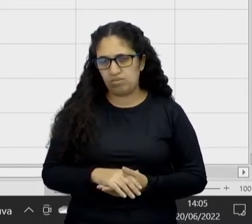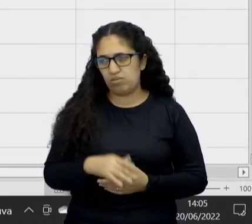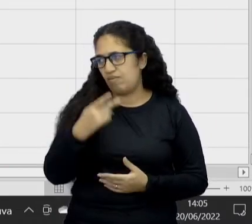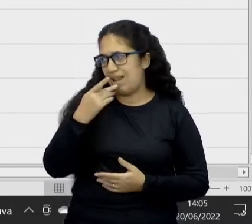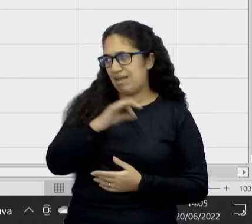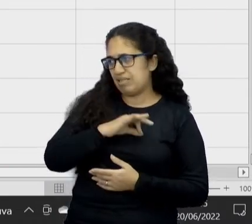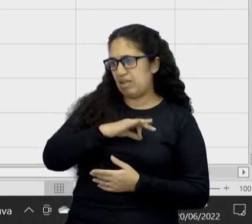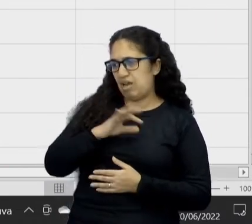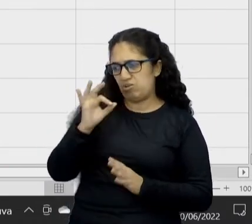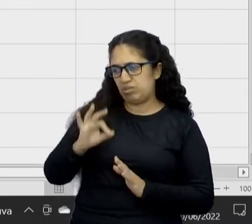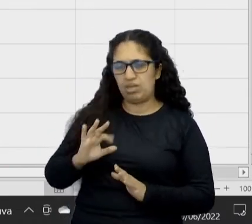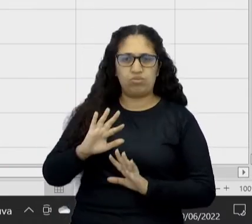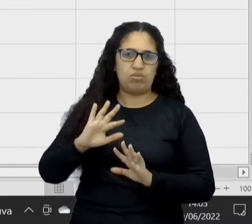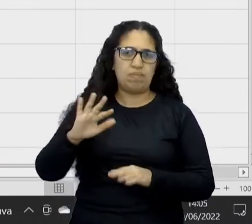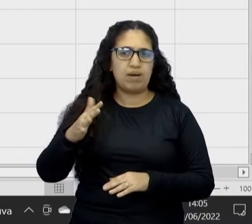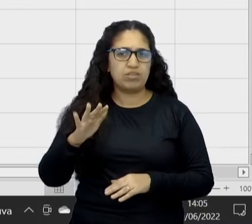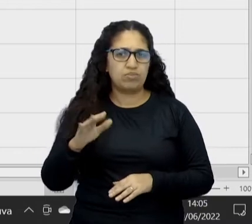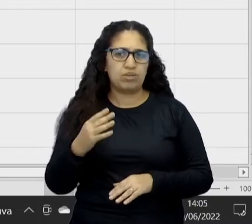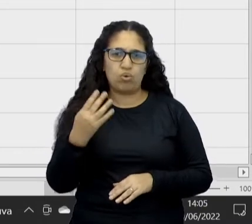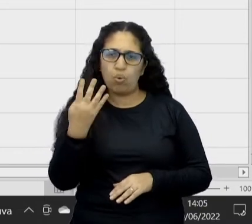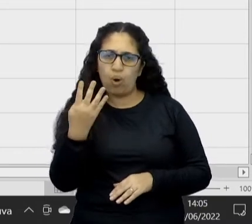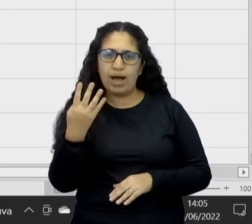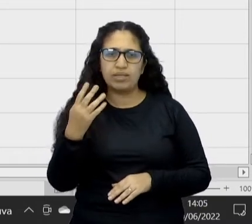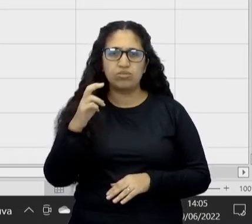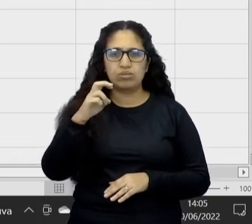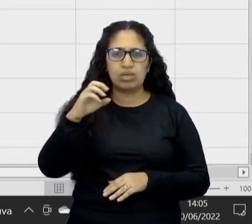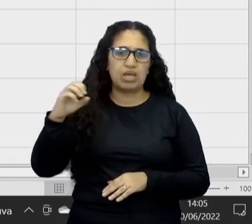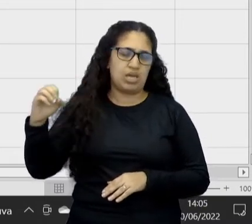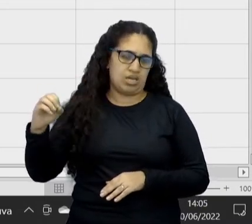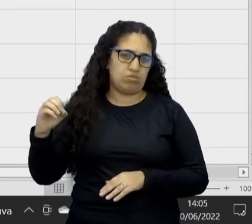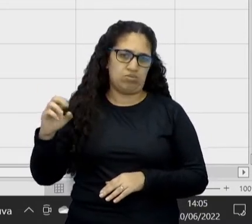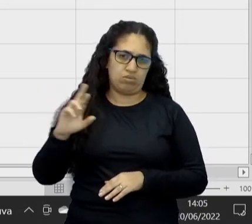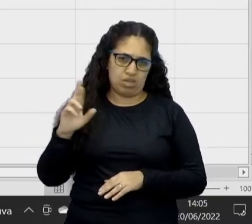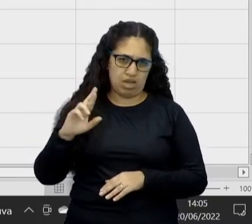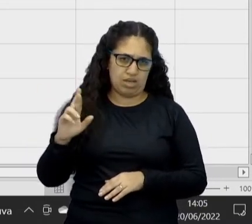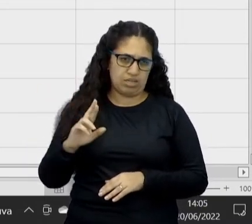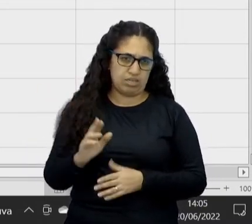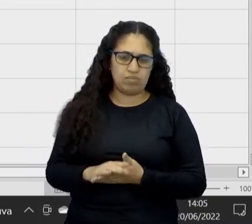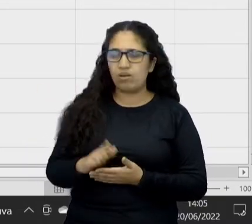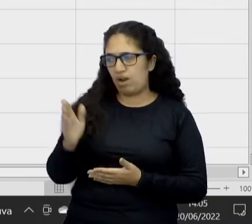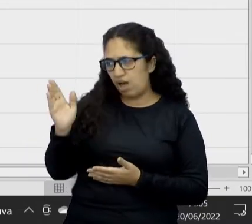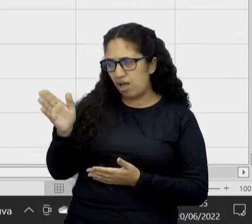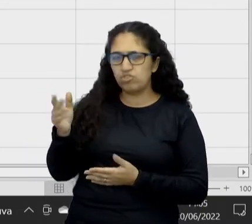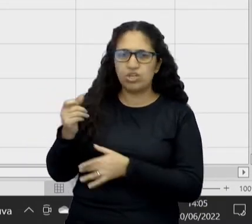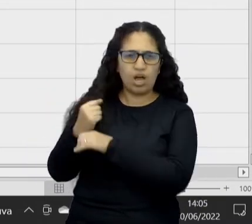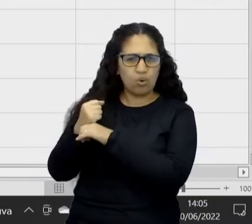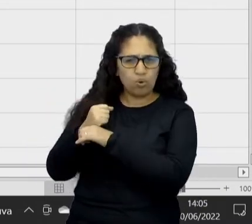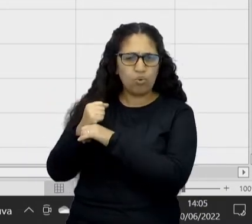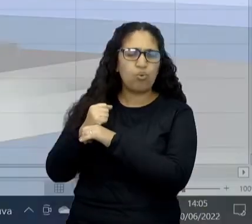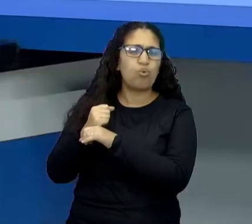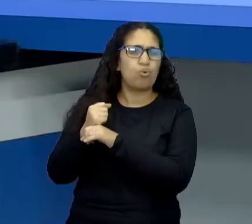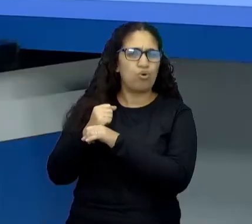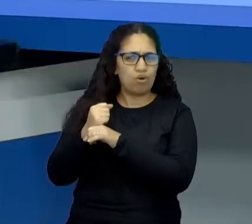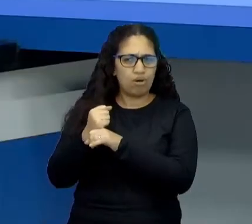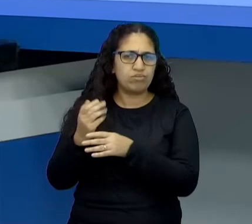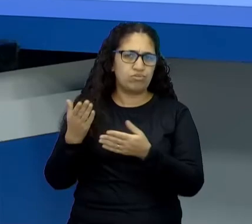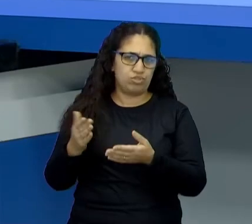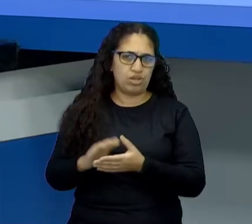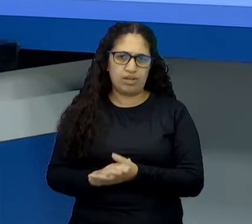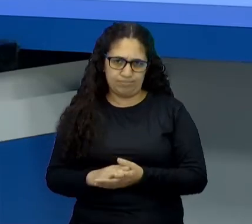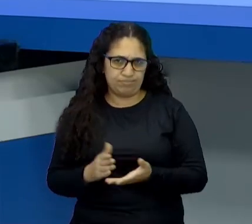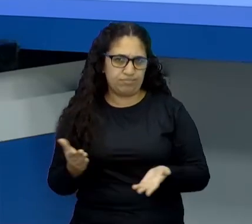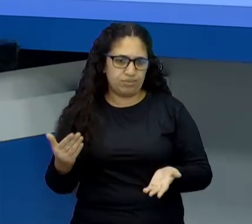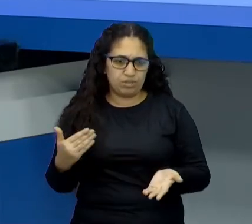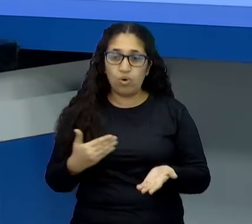salário de ninguém. Em média aí 4,5, 4, 4,5 aí. Porque ela já tem alguns anos, né? Quem tá entrando agora vai até ganhar